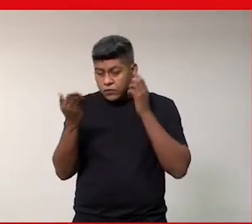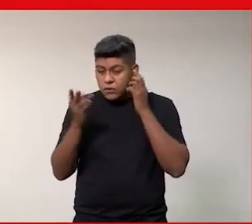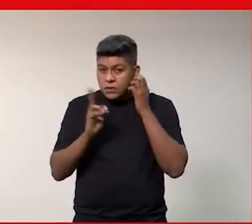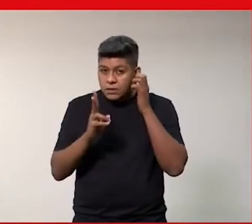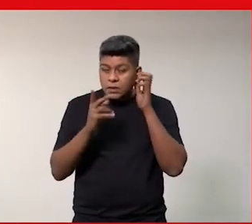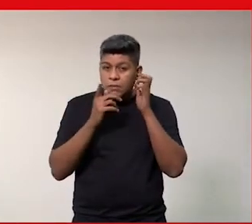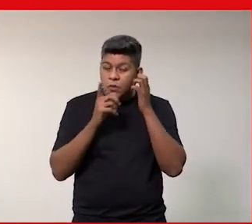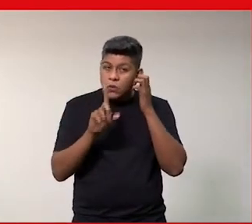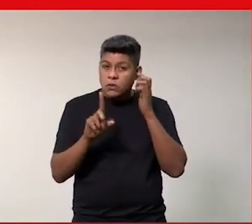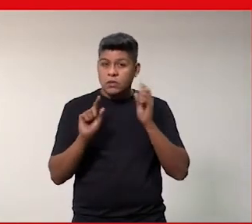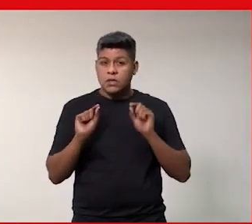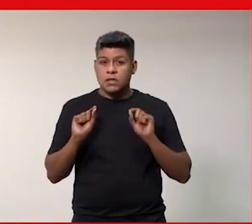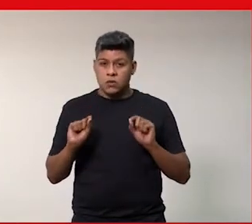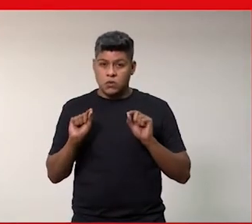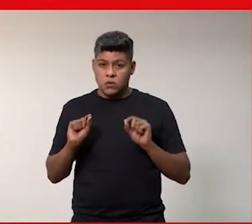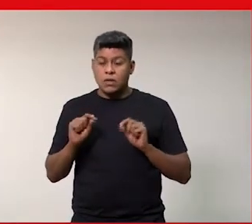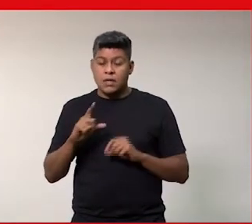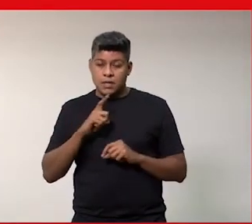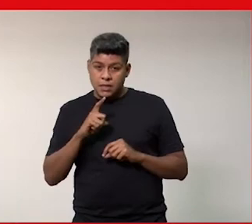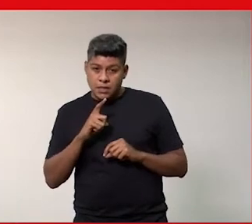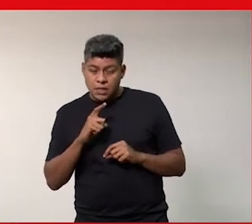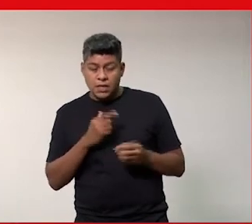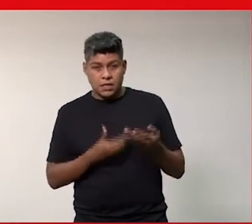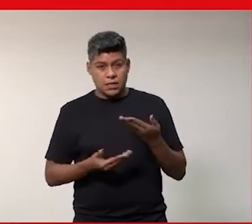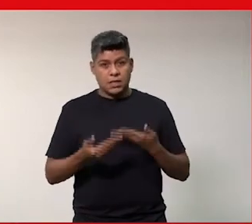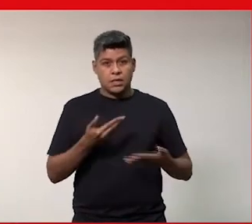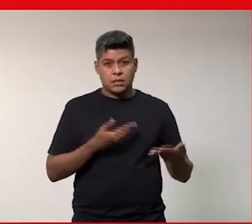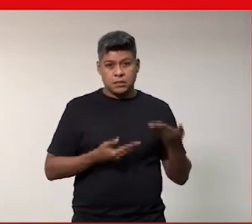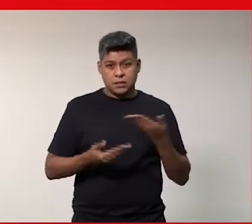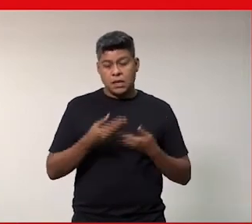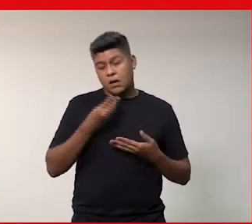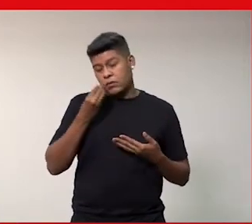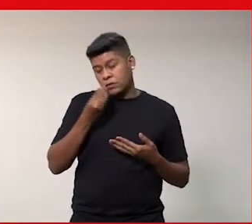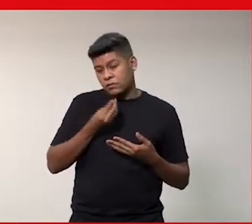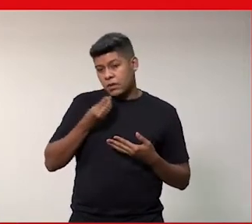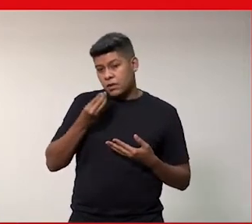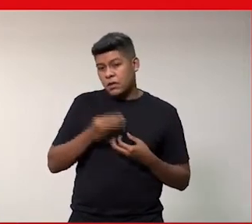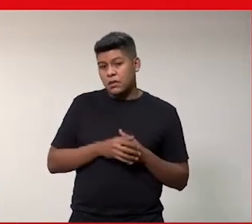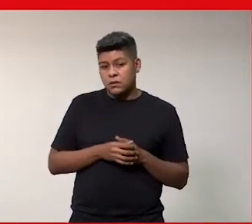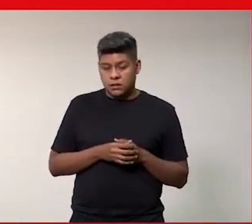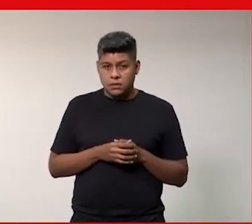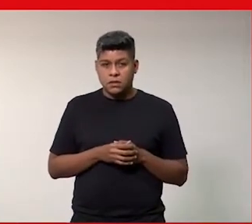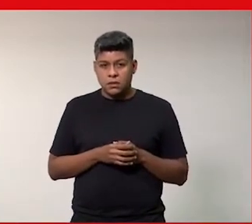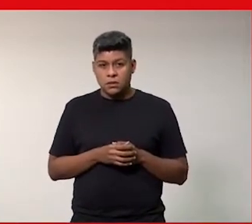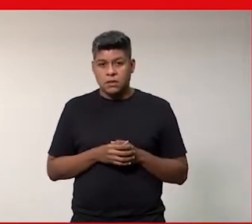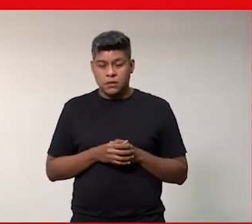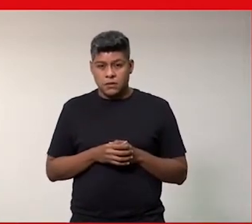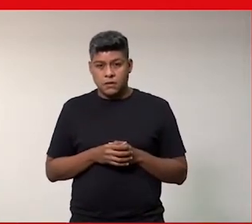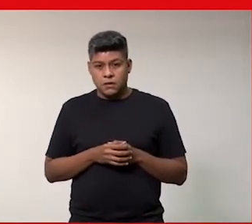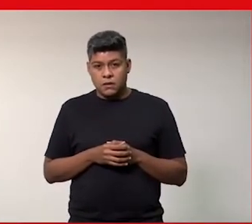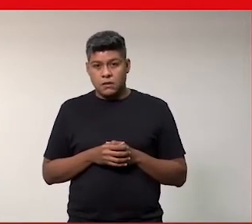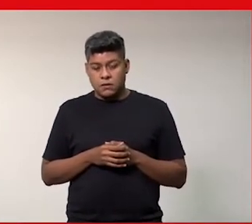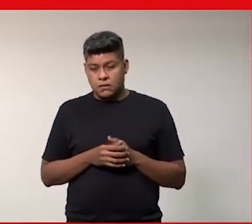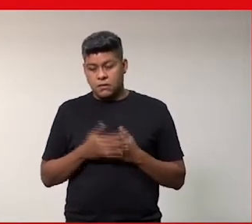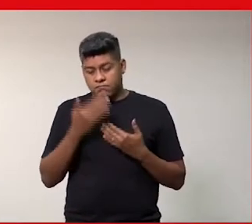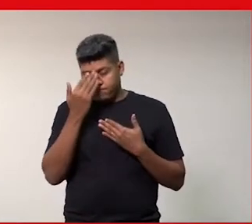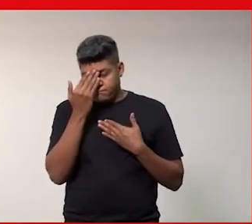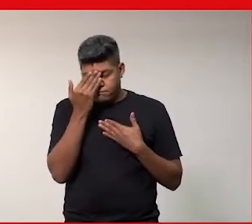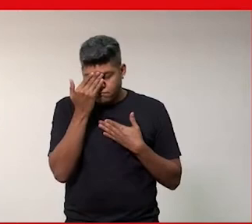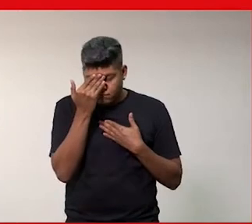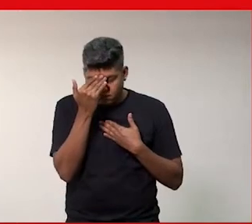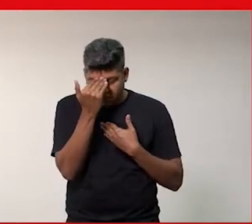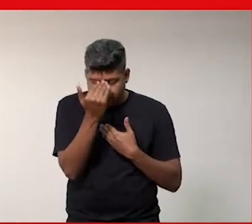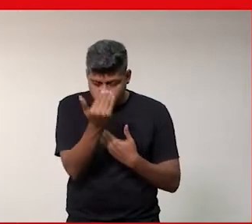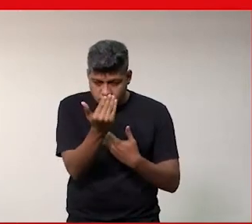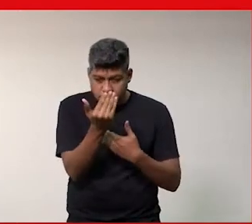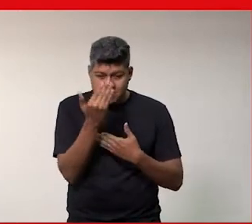consegue ter essa interação essa troca de experiências é muito gratificante saber